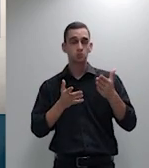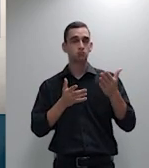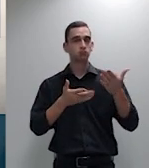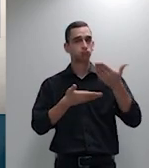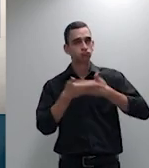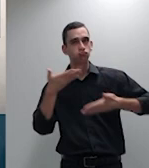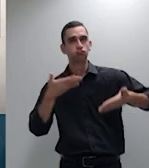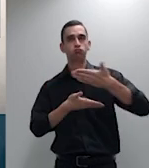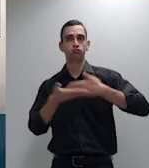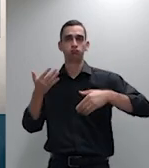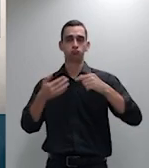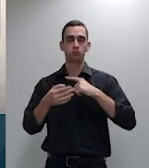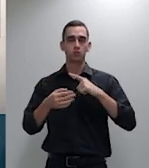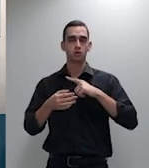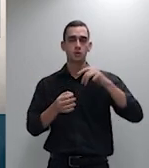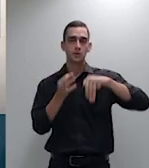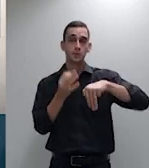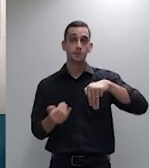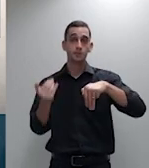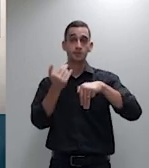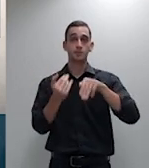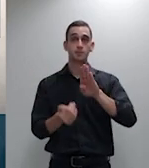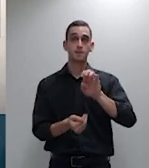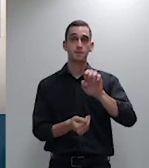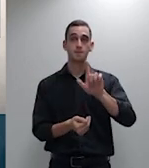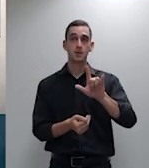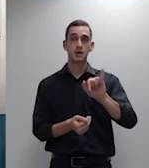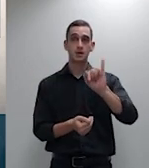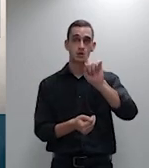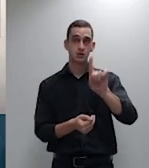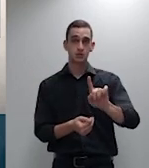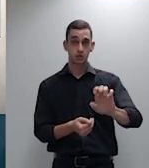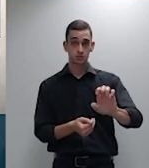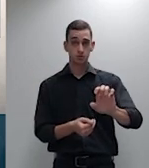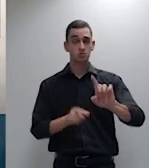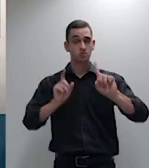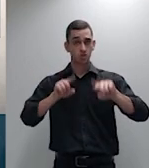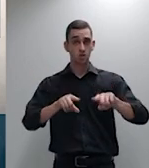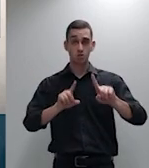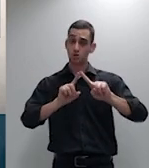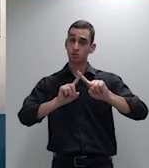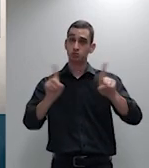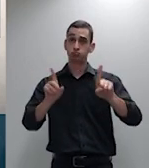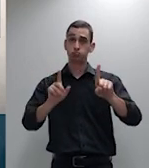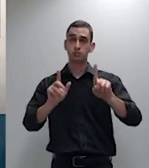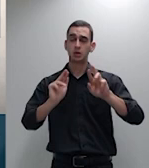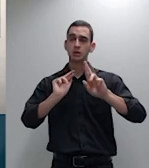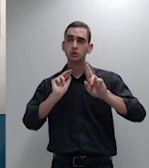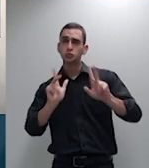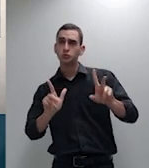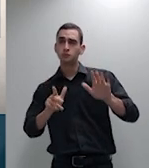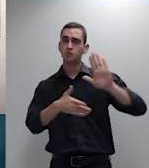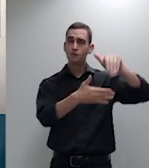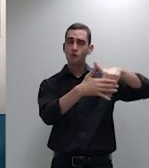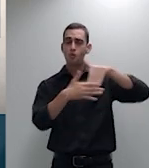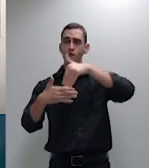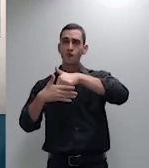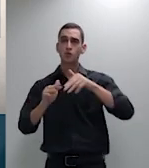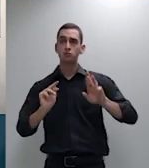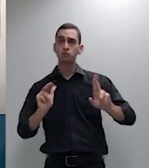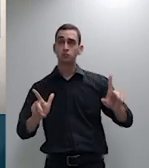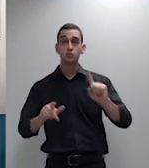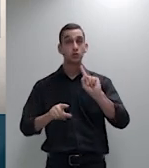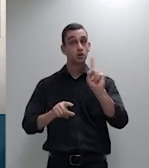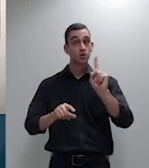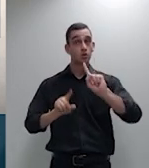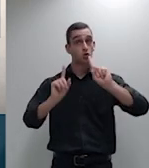não é nem de longe uma divergência é apenas uma reflexão que eu passo em voz alta pensando